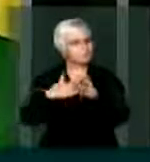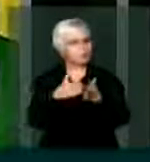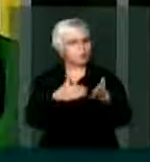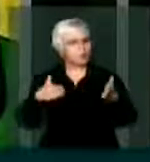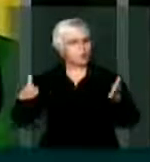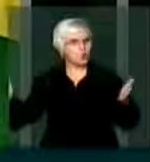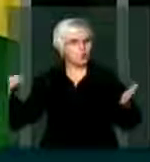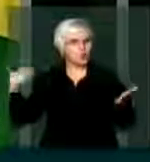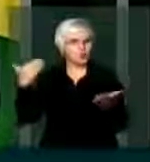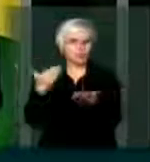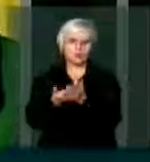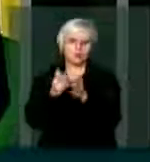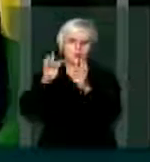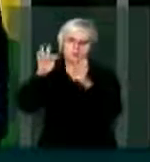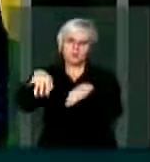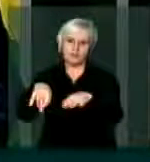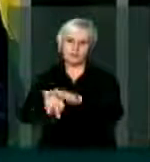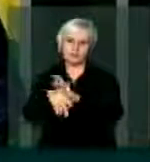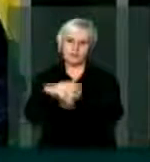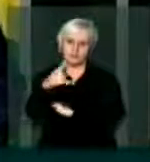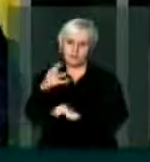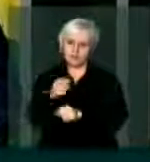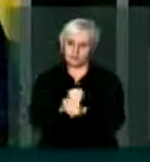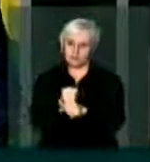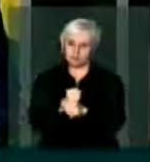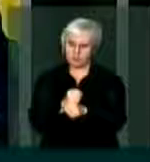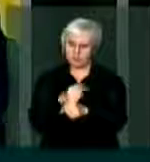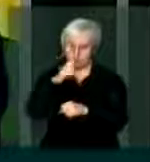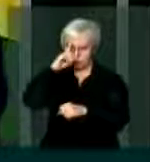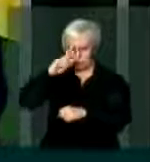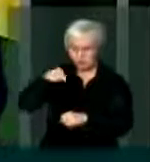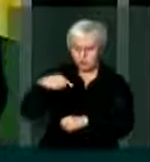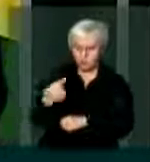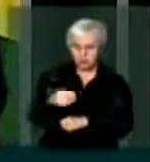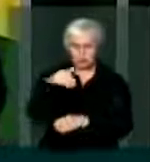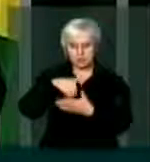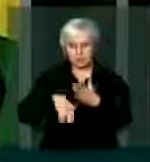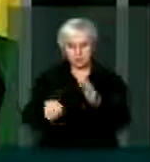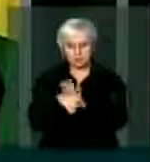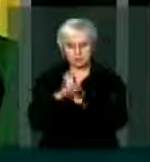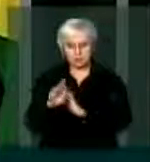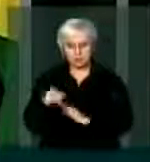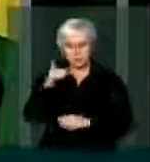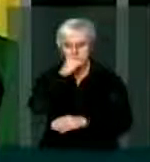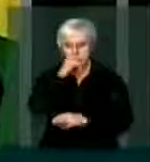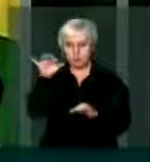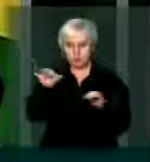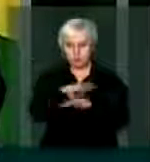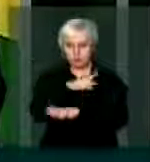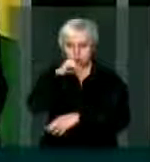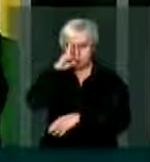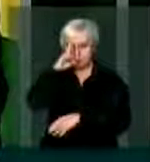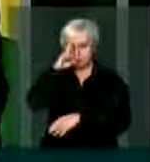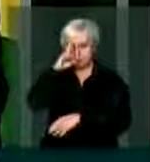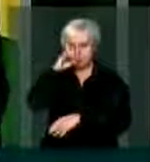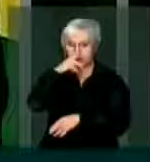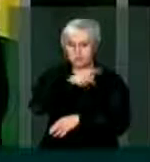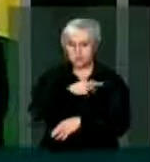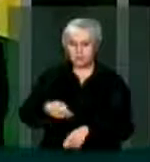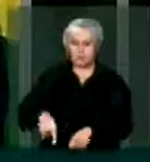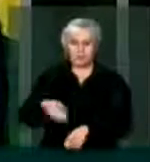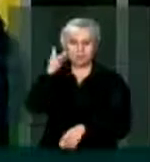mandato da presidente. No dia seguinte às eleições, a presidente demitiu